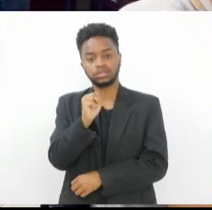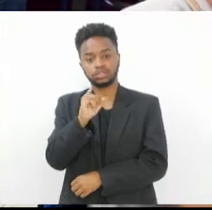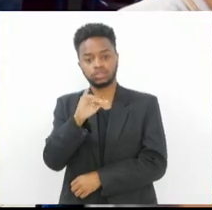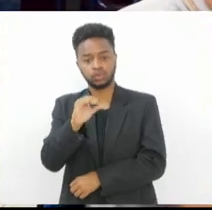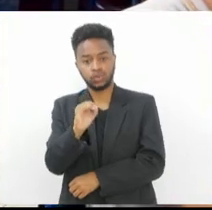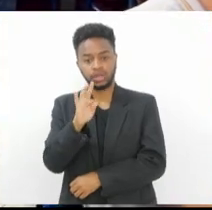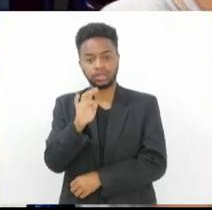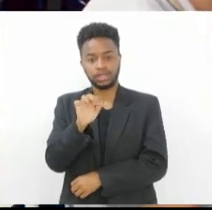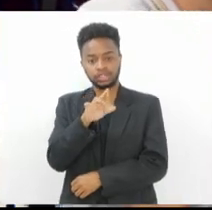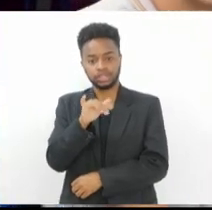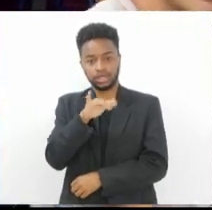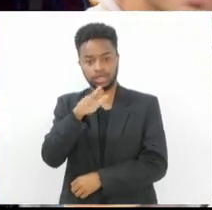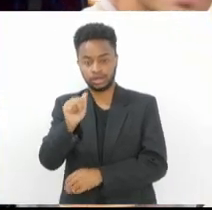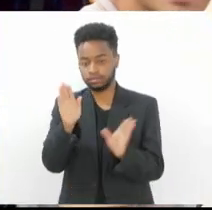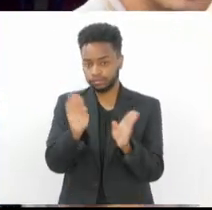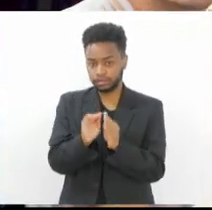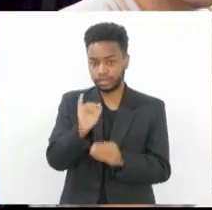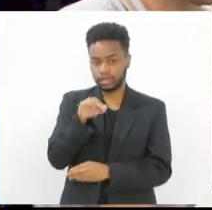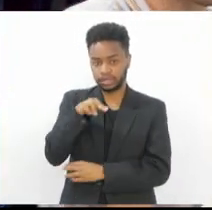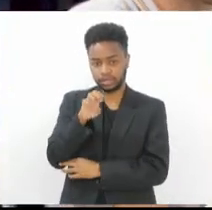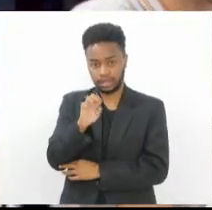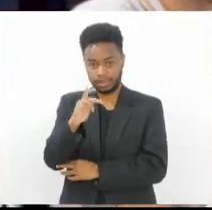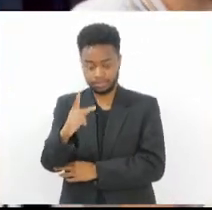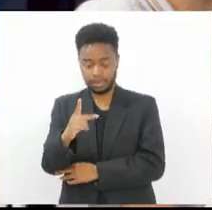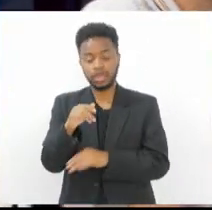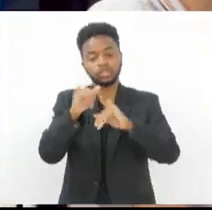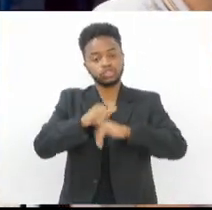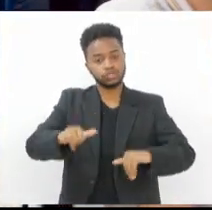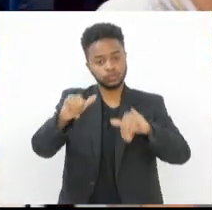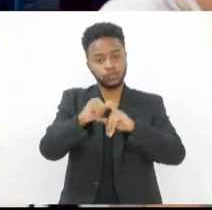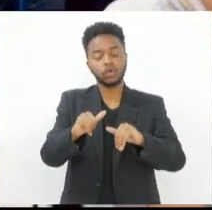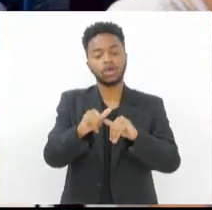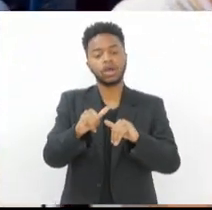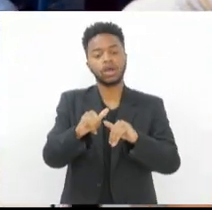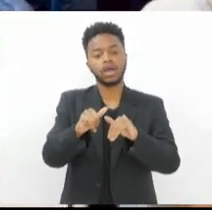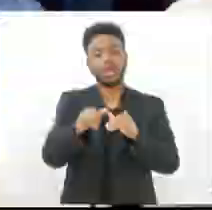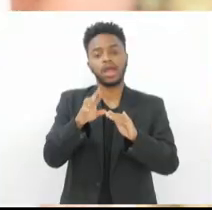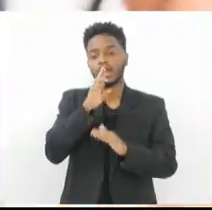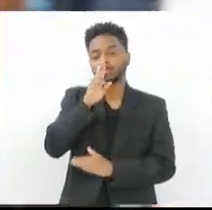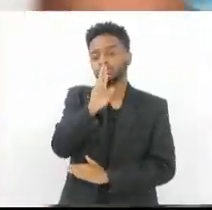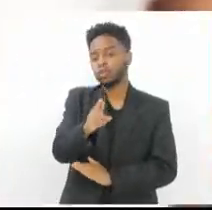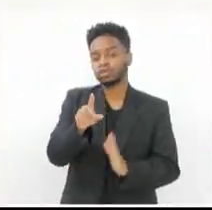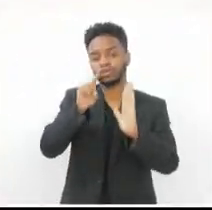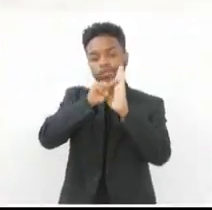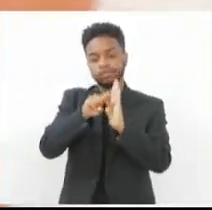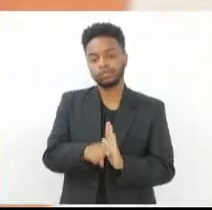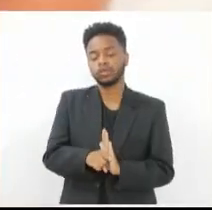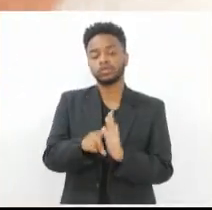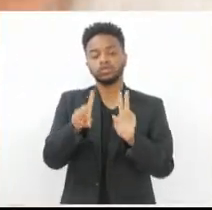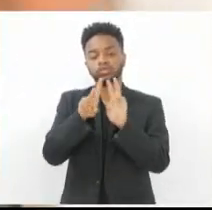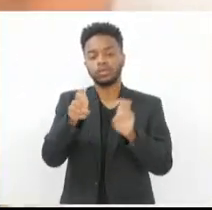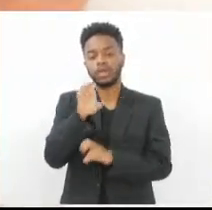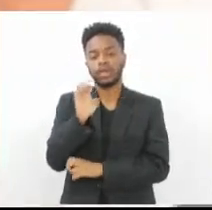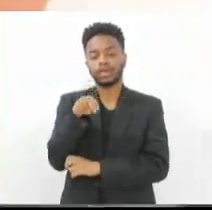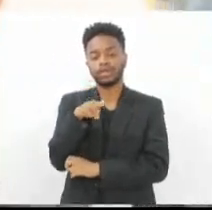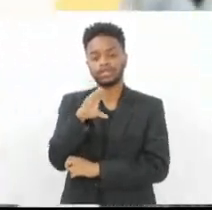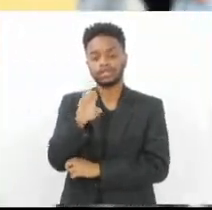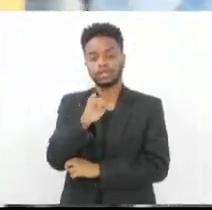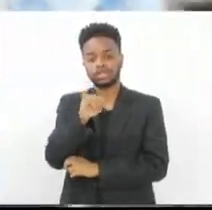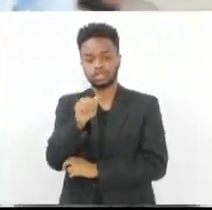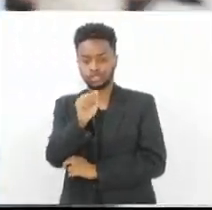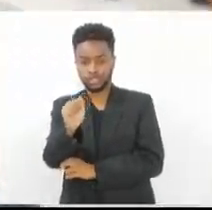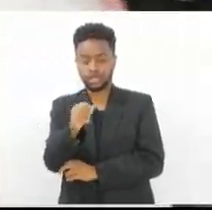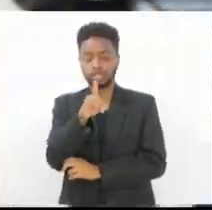divulgará os gabaritos das provas objetivas do Exame Nacional para Certificação de Competências de Jovens e Adultos, o